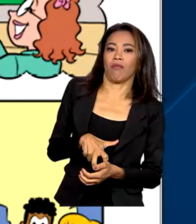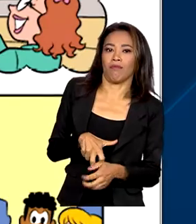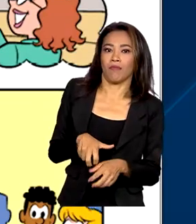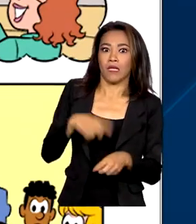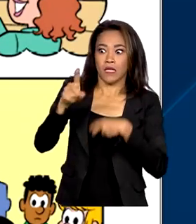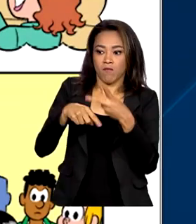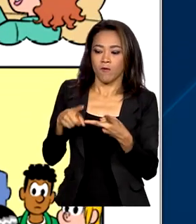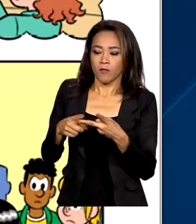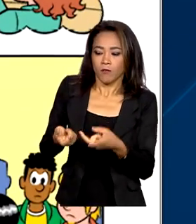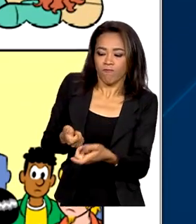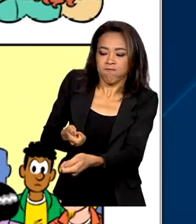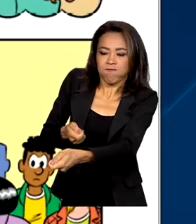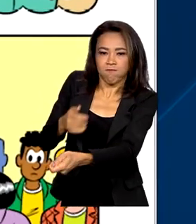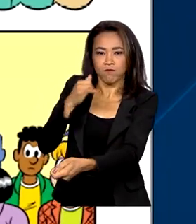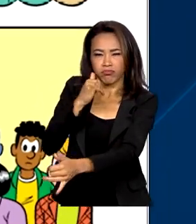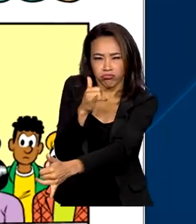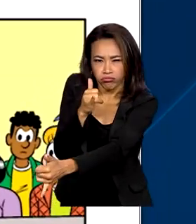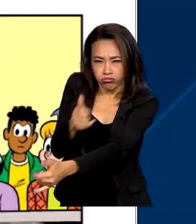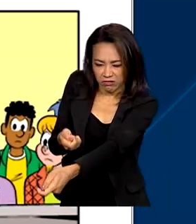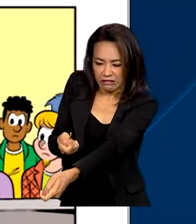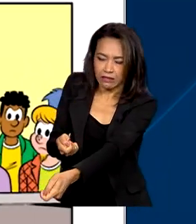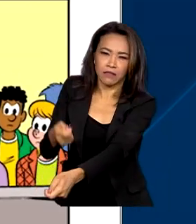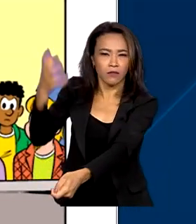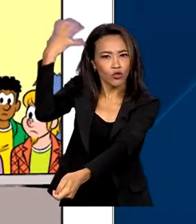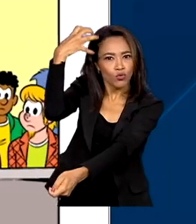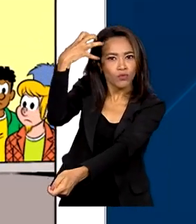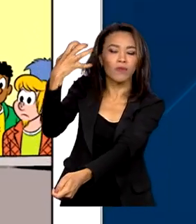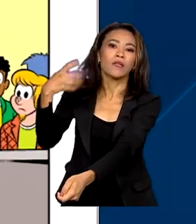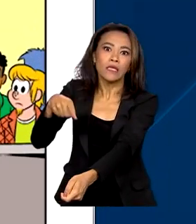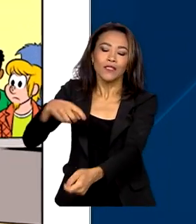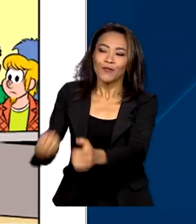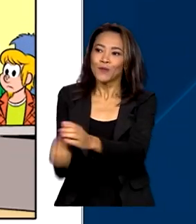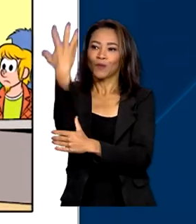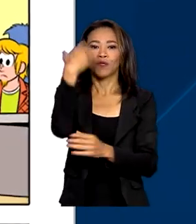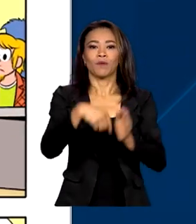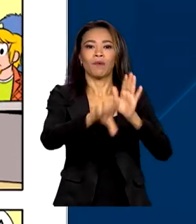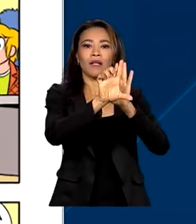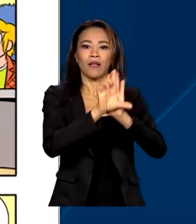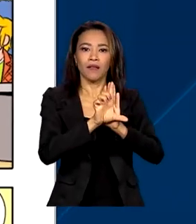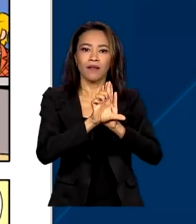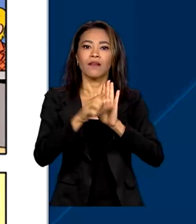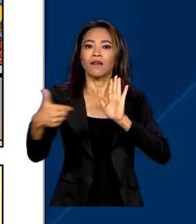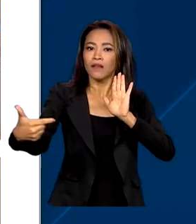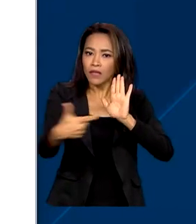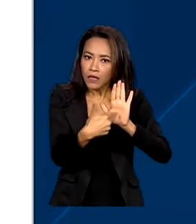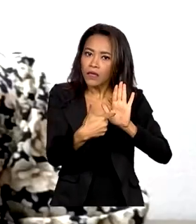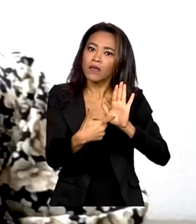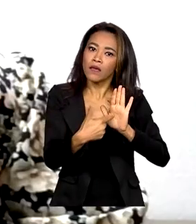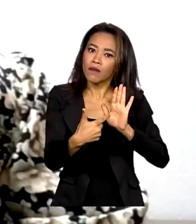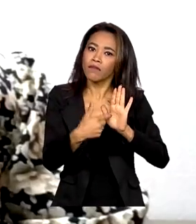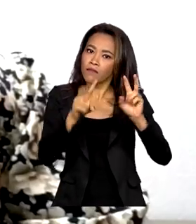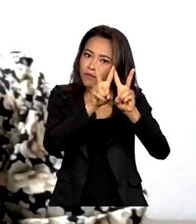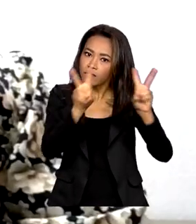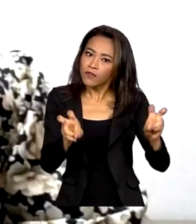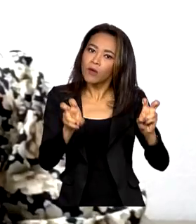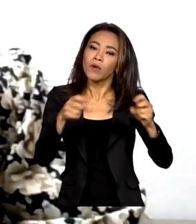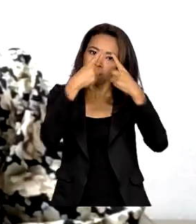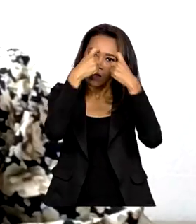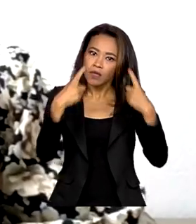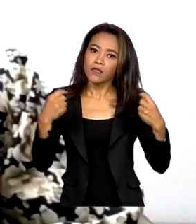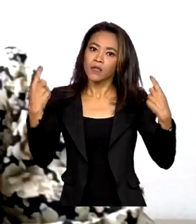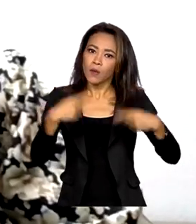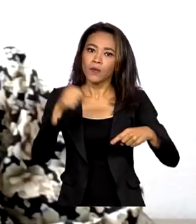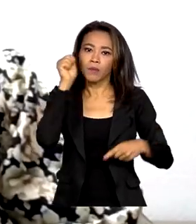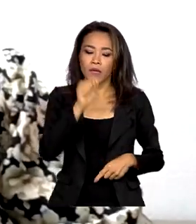eletrocutá-la durante o banho. O caso deu vida a uma lei que trata da violência contra a mulher. Ereditamos que a